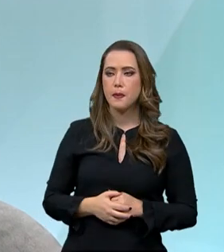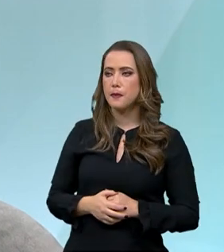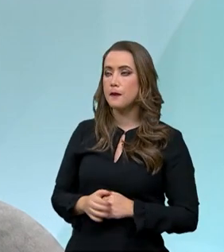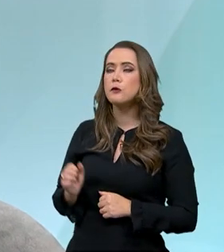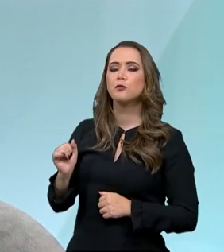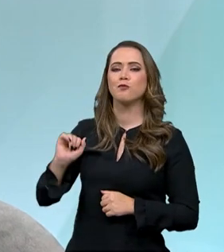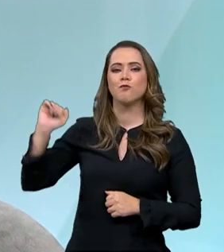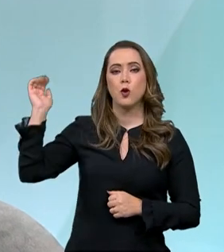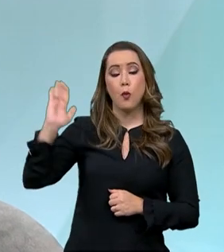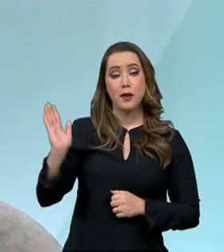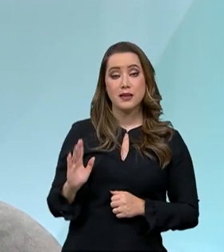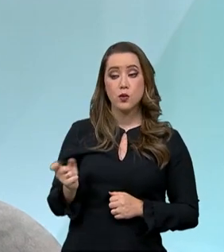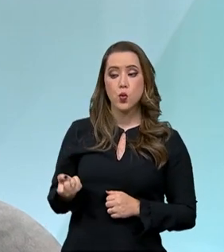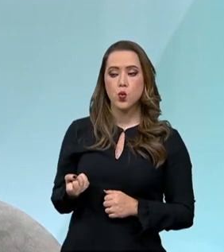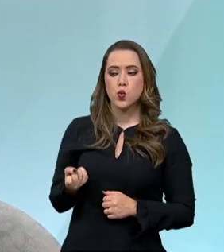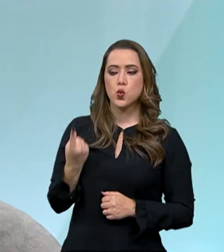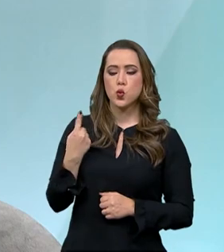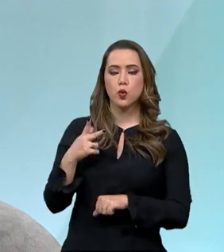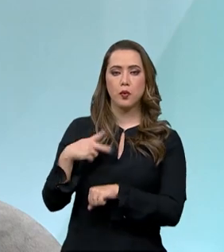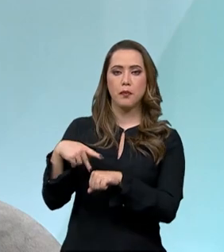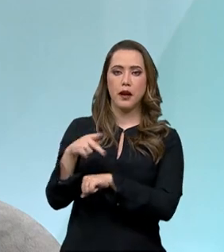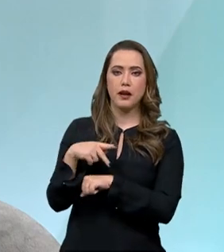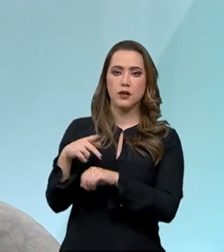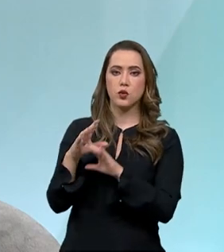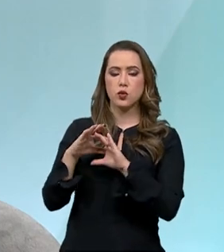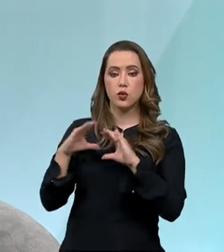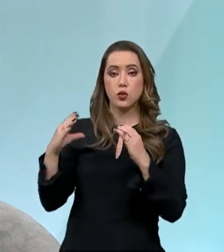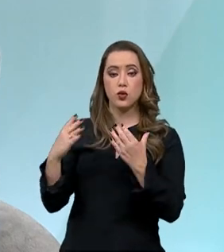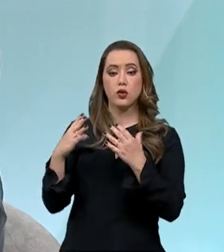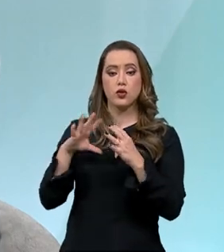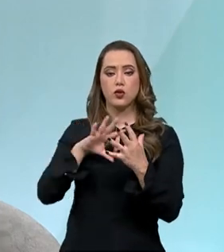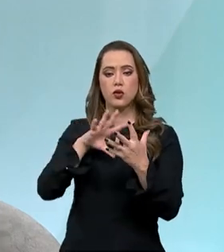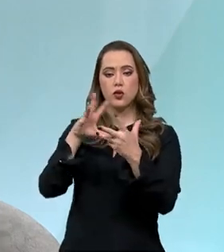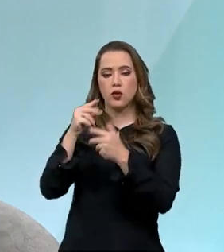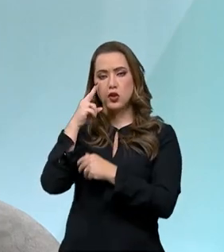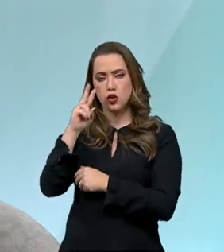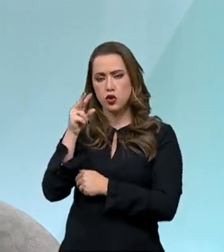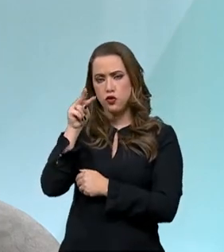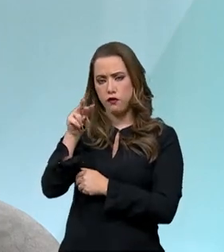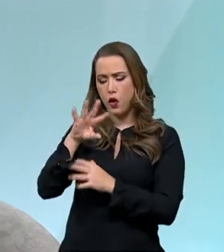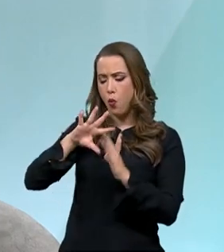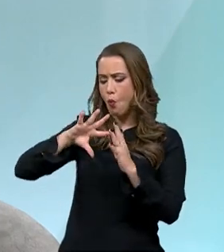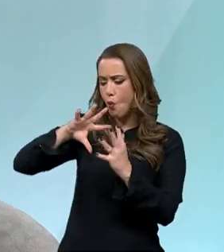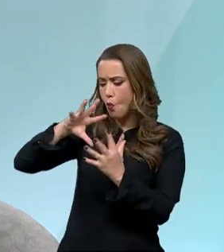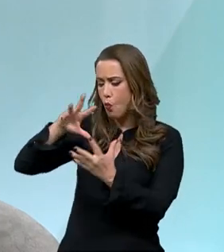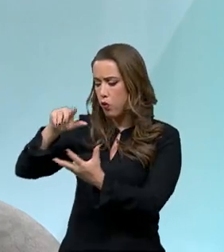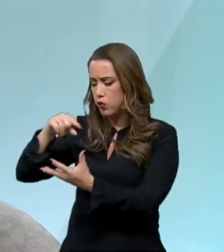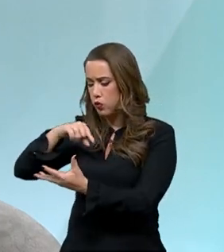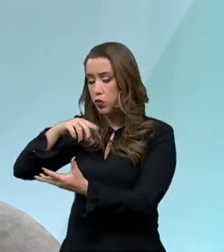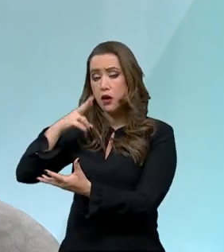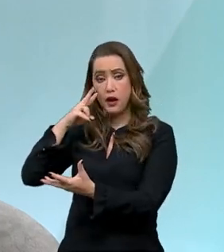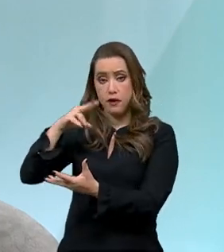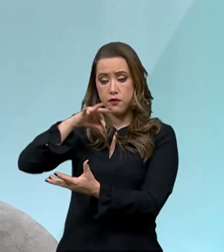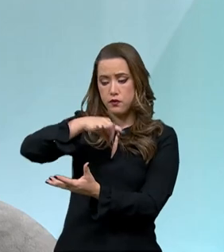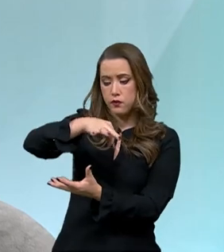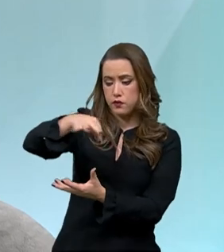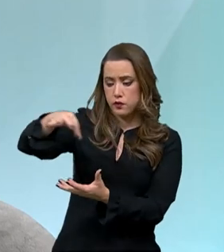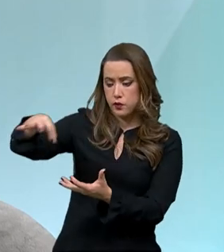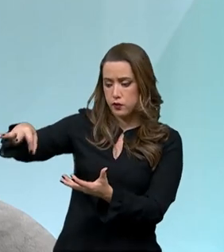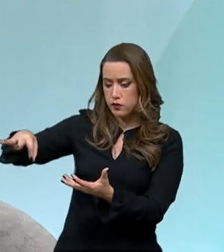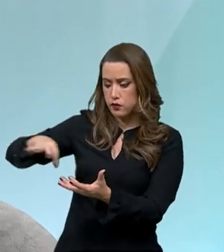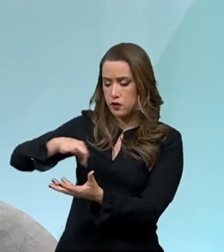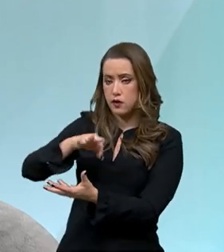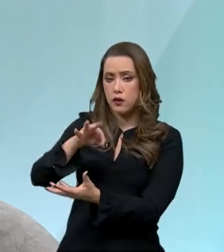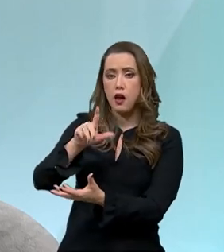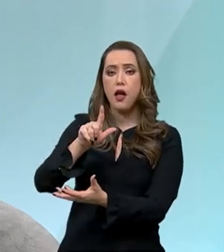o único país do cinturão tropical do globo, quando a gente olha para essa região próximo à linha do Equador,